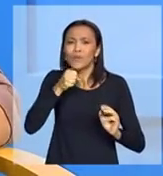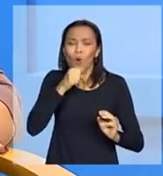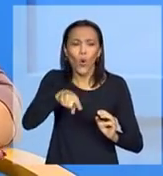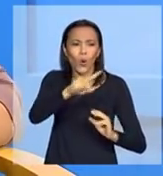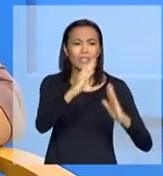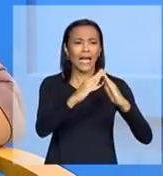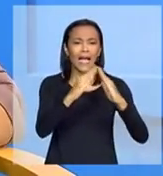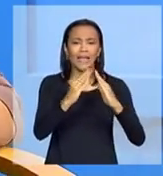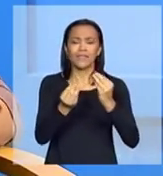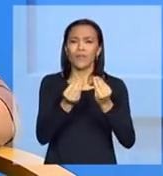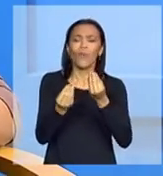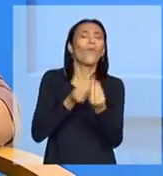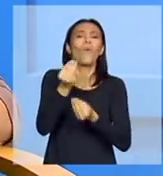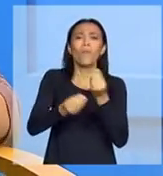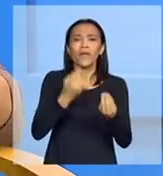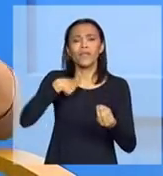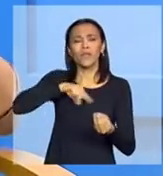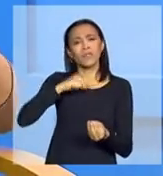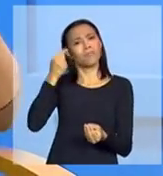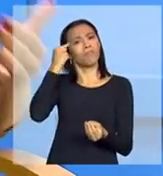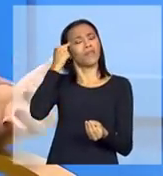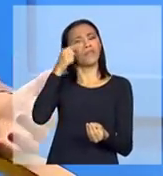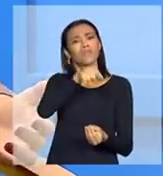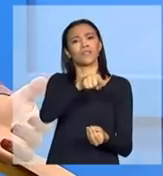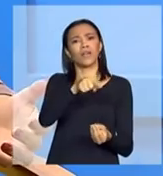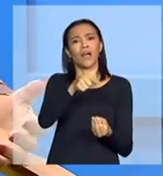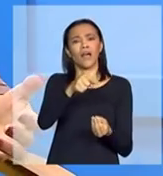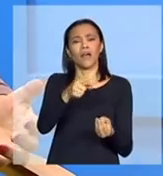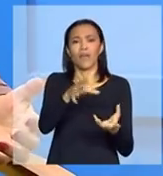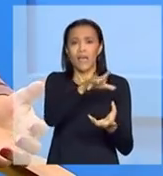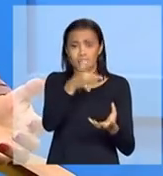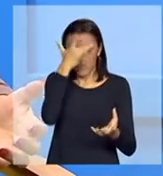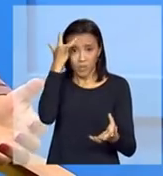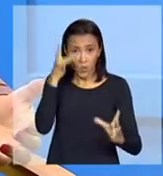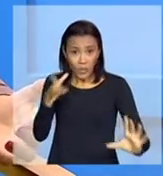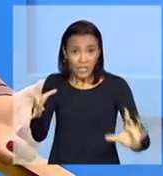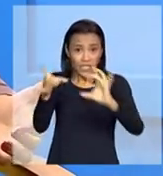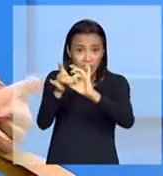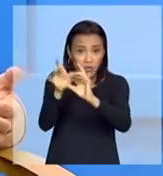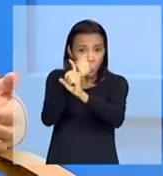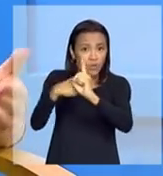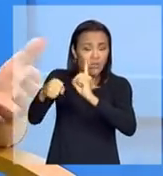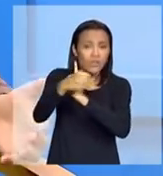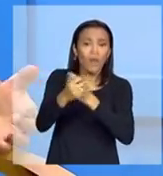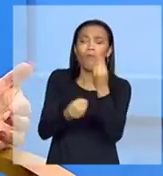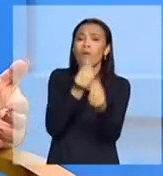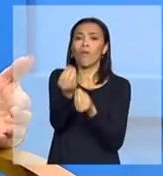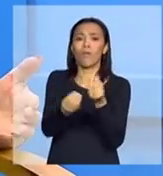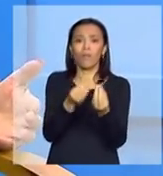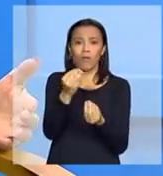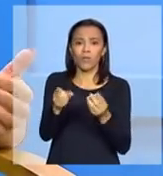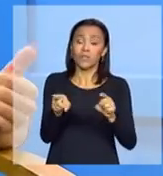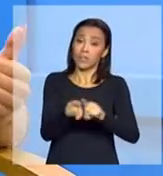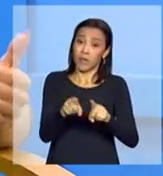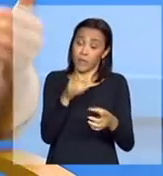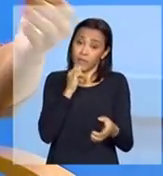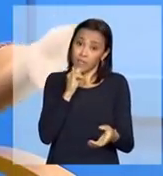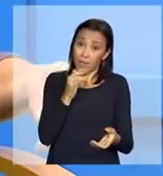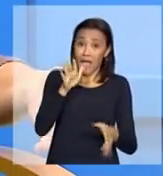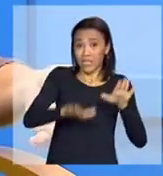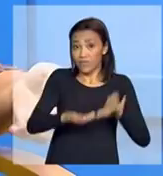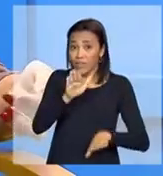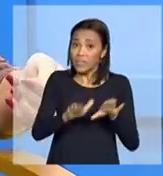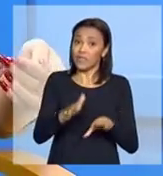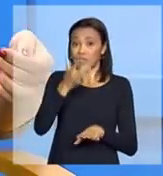imaginando, como é que a gente pode pensar na reinserção desta pessoa? Ou então, especificamente, poxa, às vezes ela não